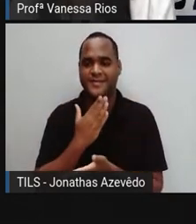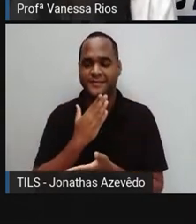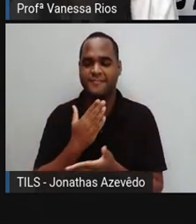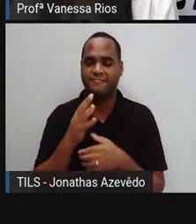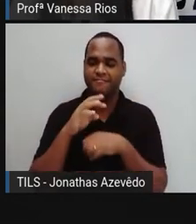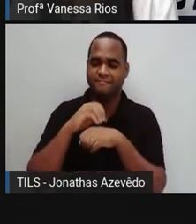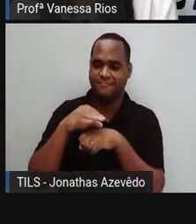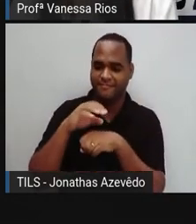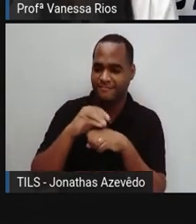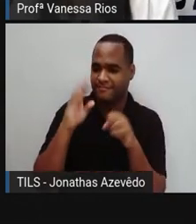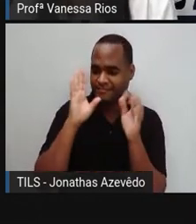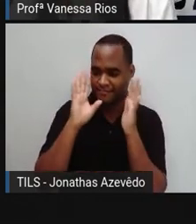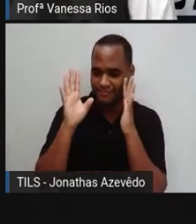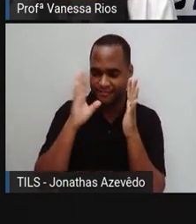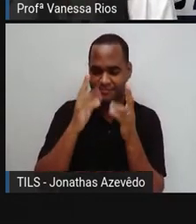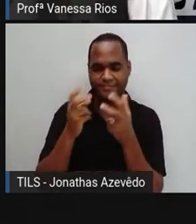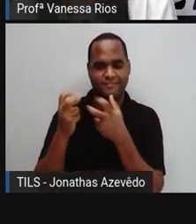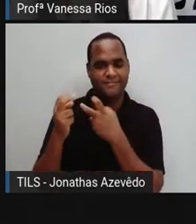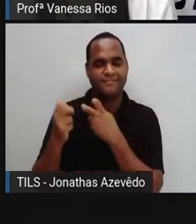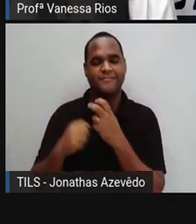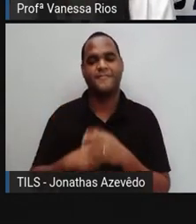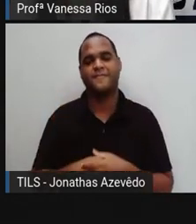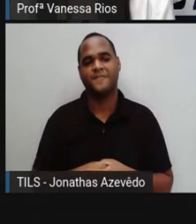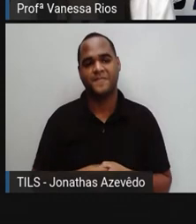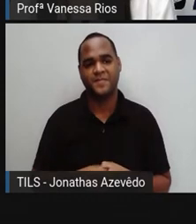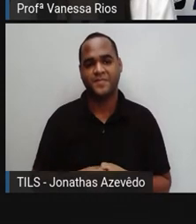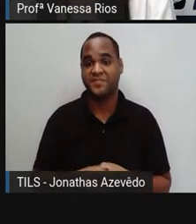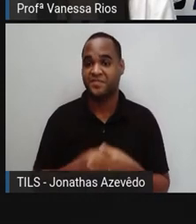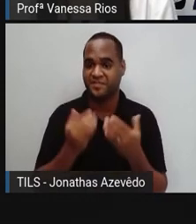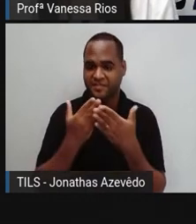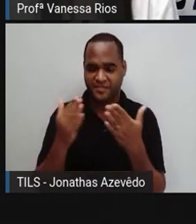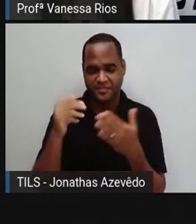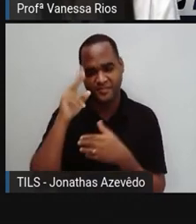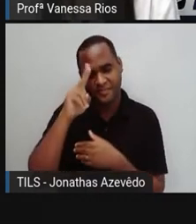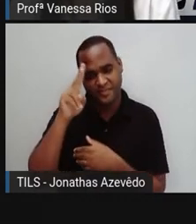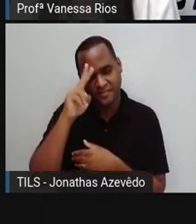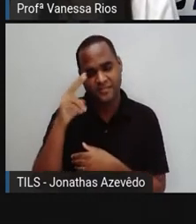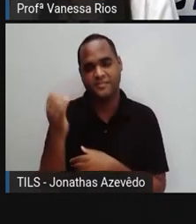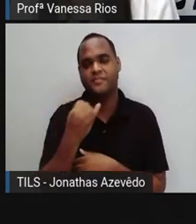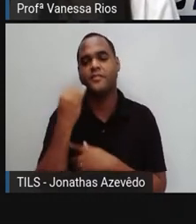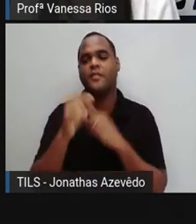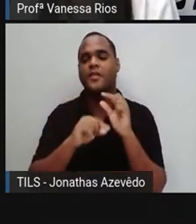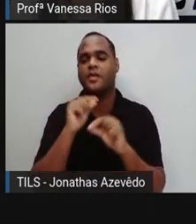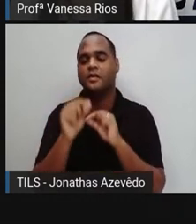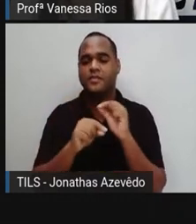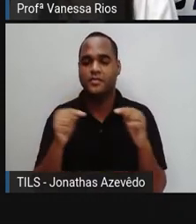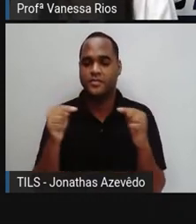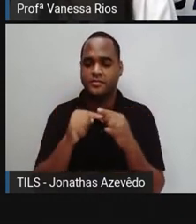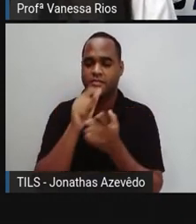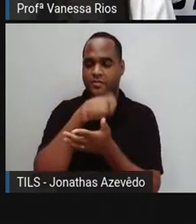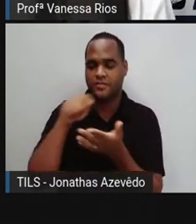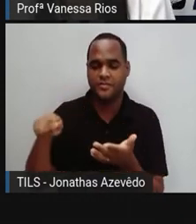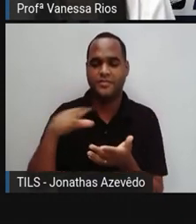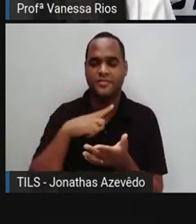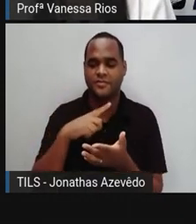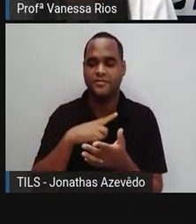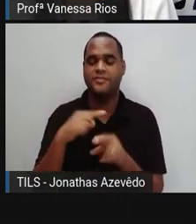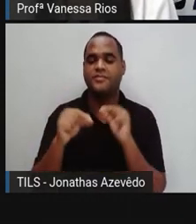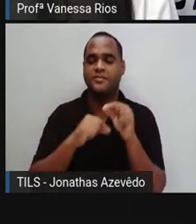para a gente fazer essa observação. Lembrando aí que nem sempre, não é? A escrita, elas